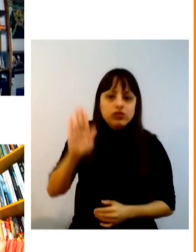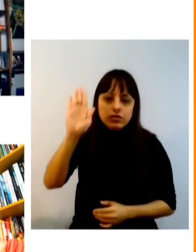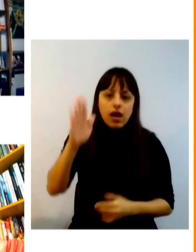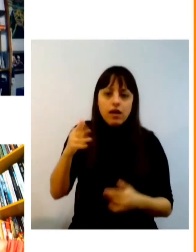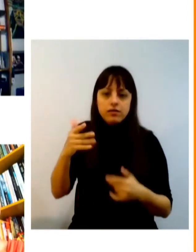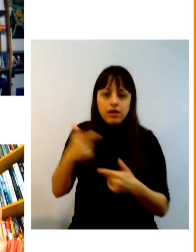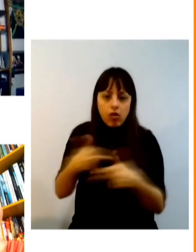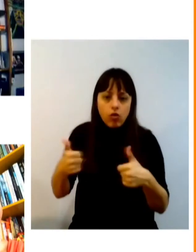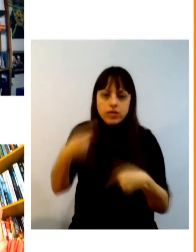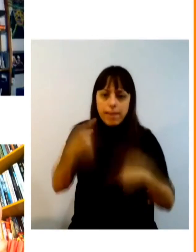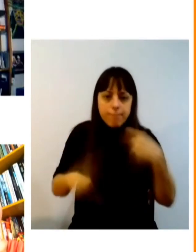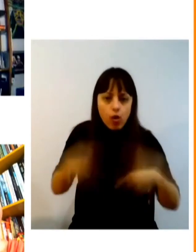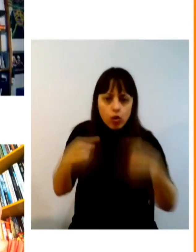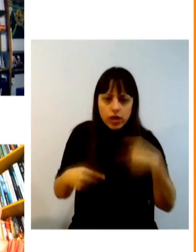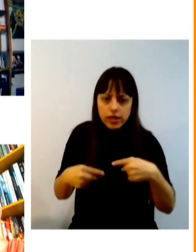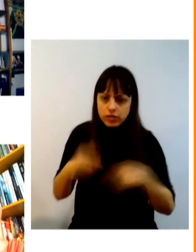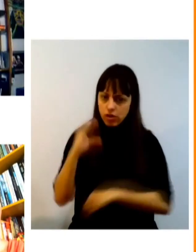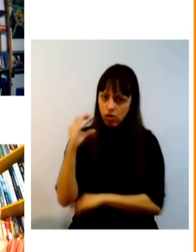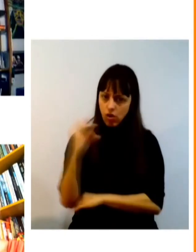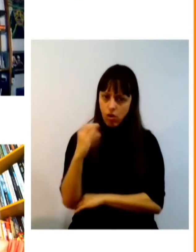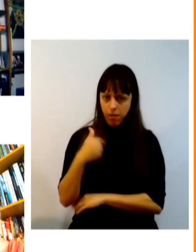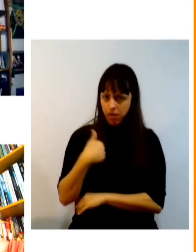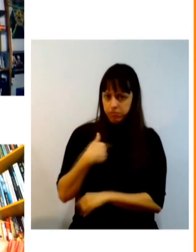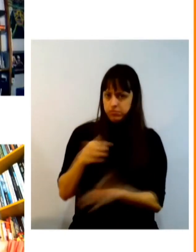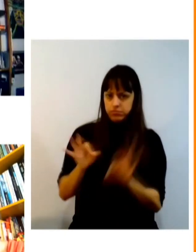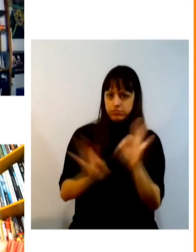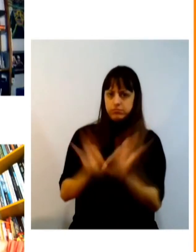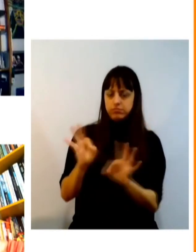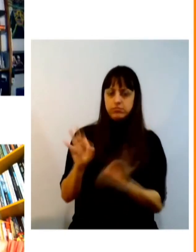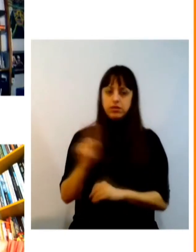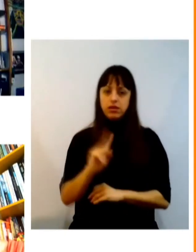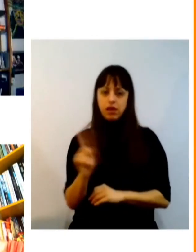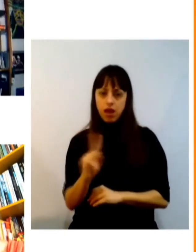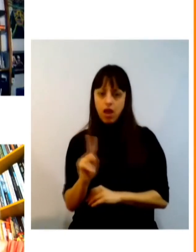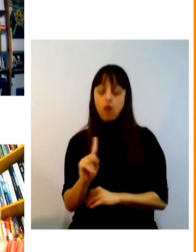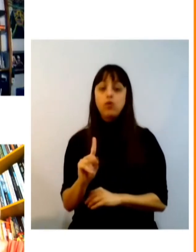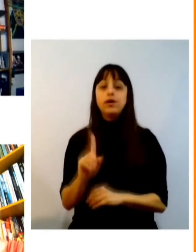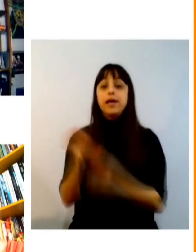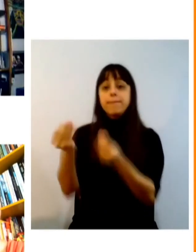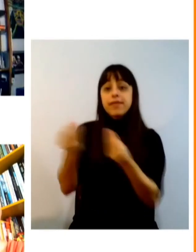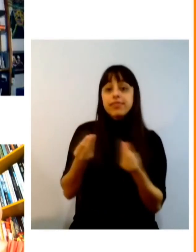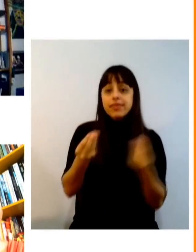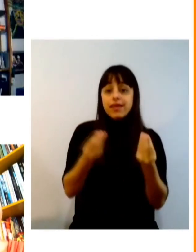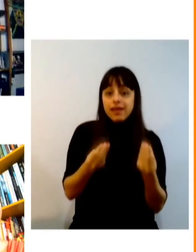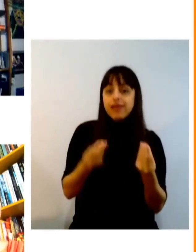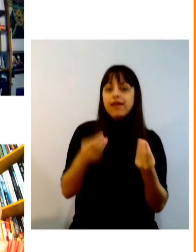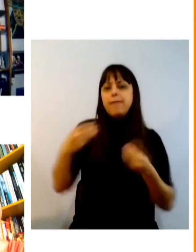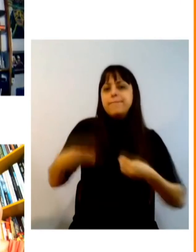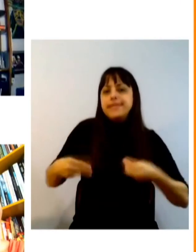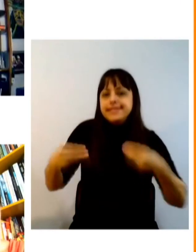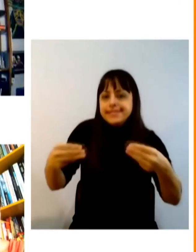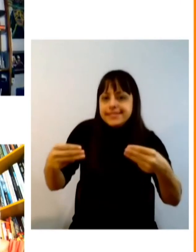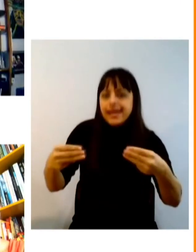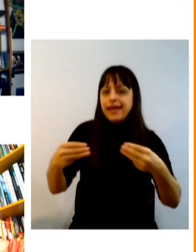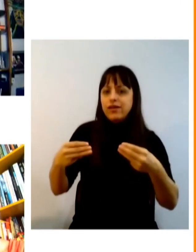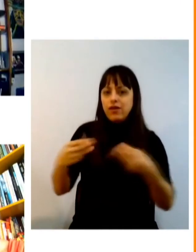candidata vice-presidente na Colômbia eu já sou presidente de diferentes coisas